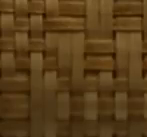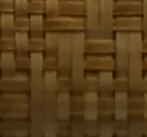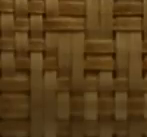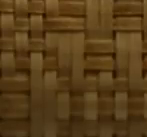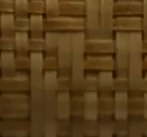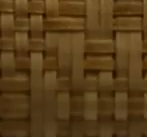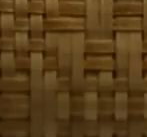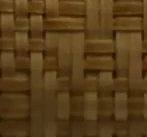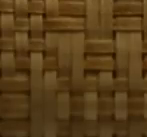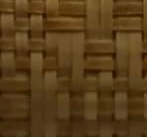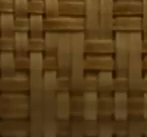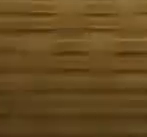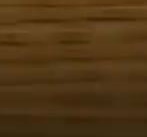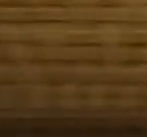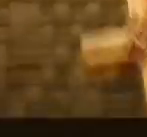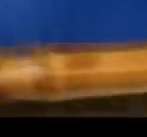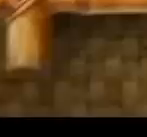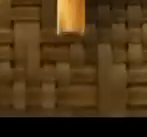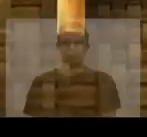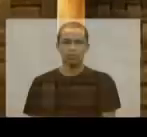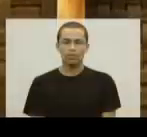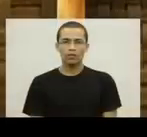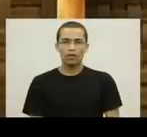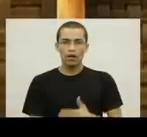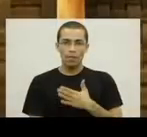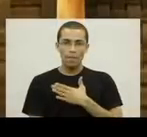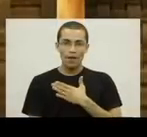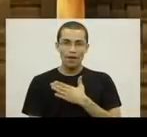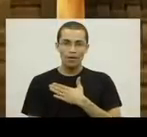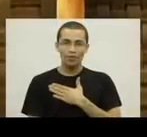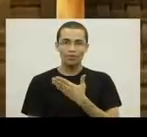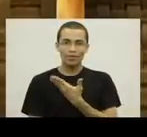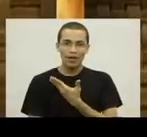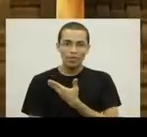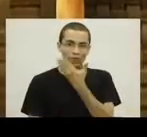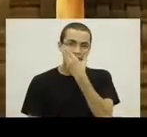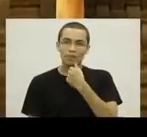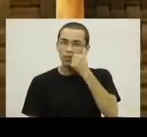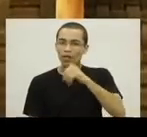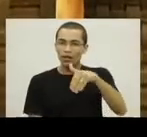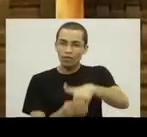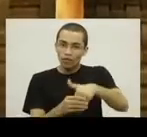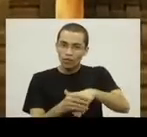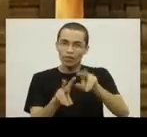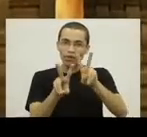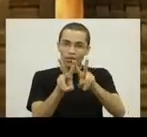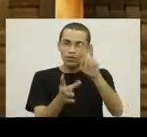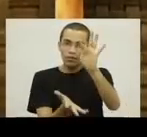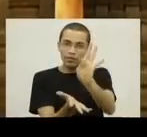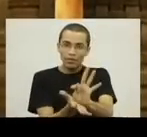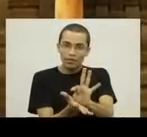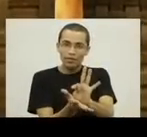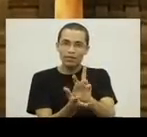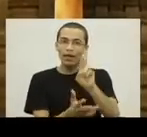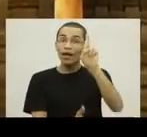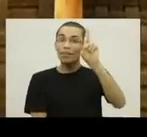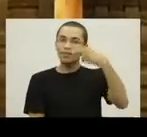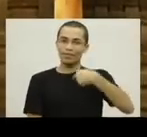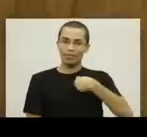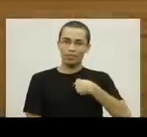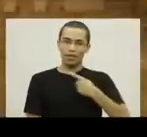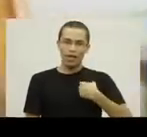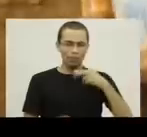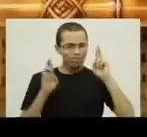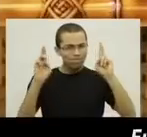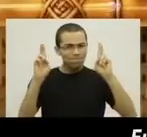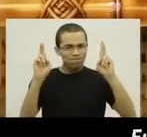nele por mim. Vote nele por mim. Meus irmãos e minhas irmãs, vote no Hélito Dias em Terezina por mim. Que eu estou aqui torcendo